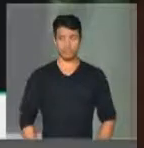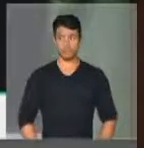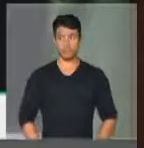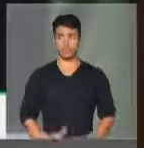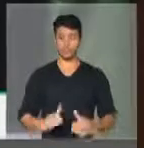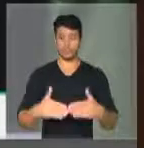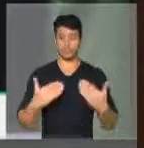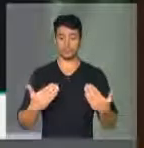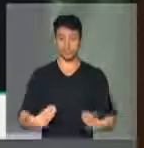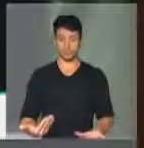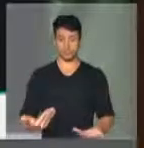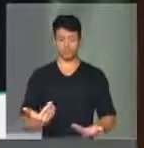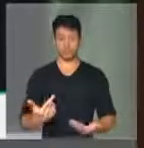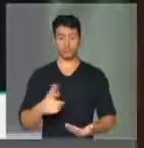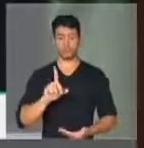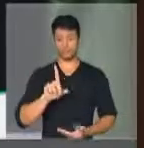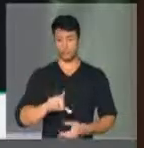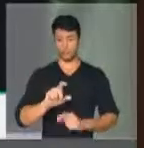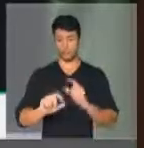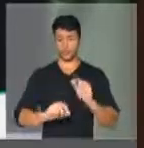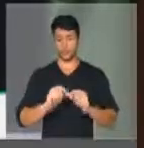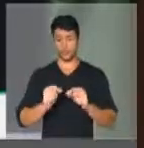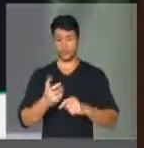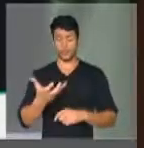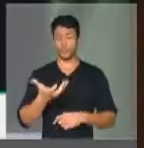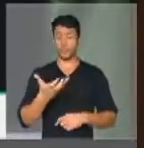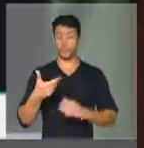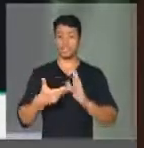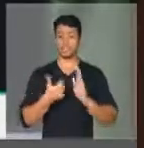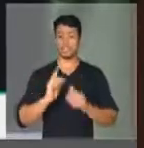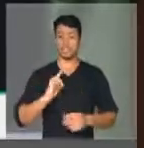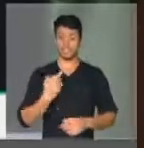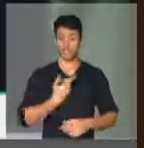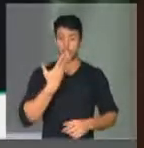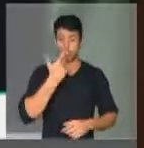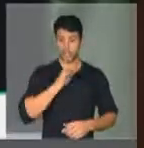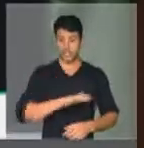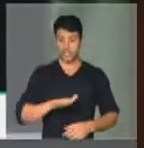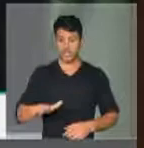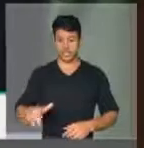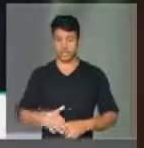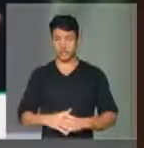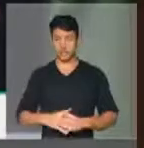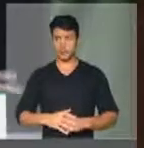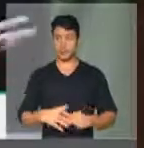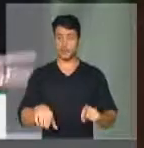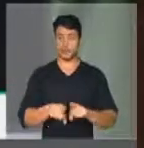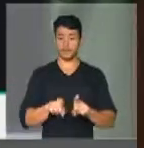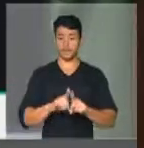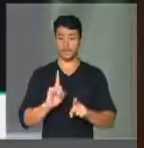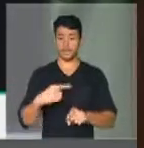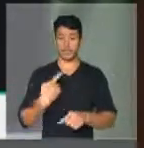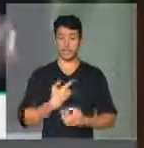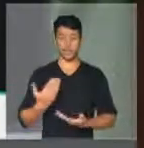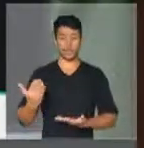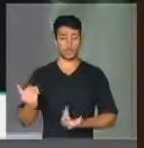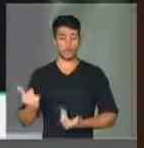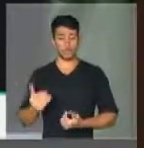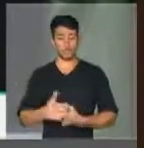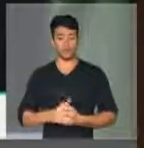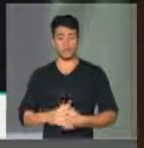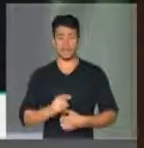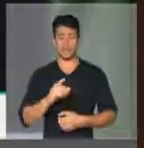Então, é isso que querem tirar das nossas crianças, querem tirar também da nossa juventude.